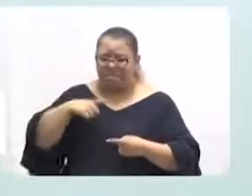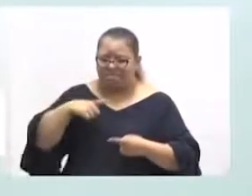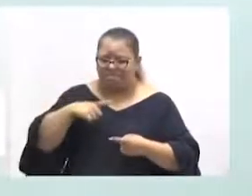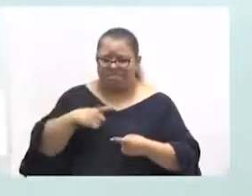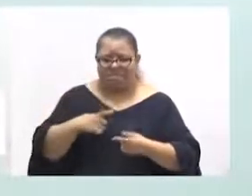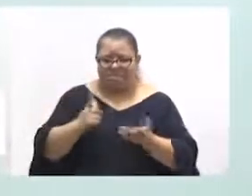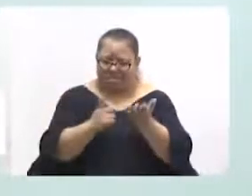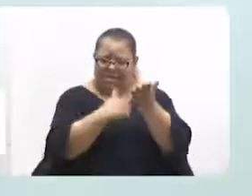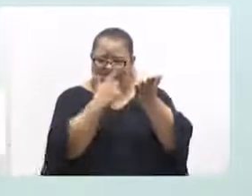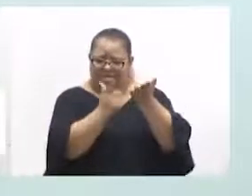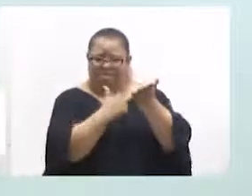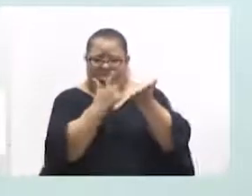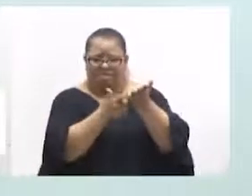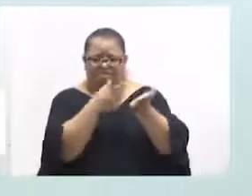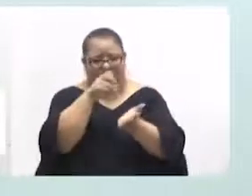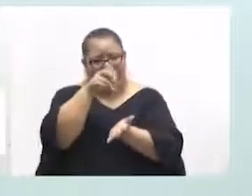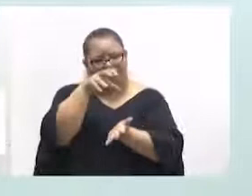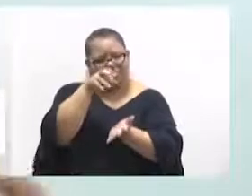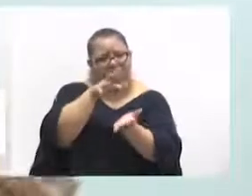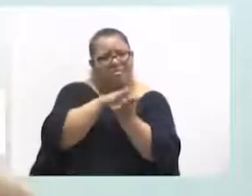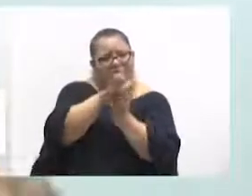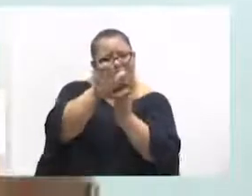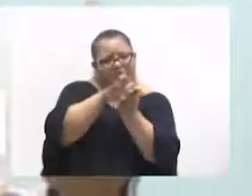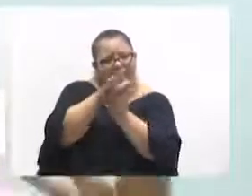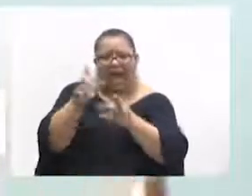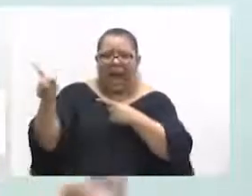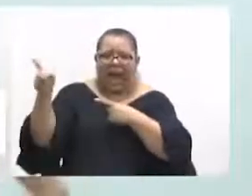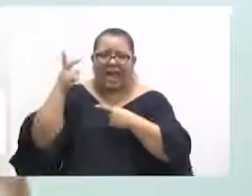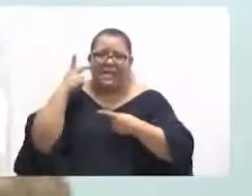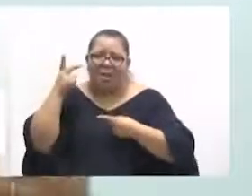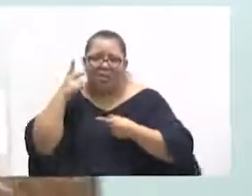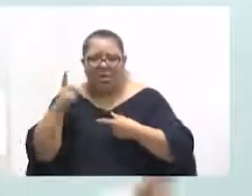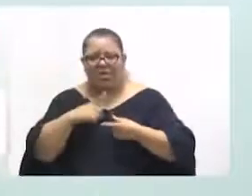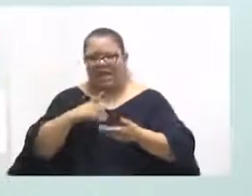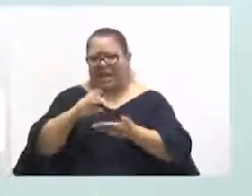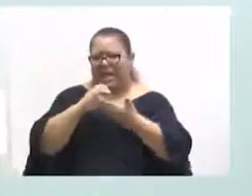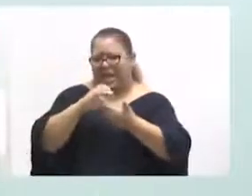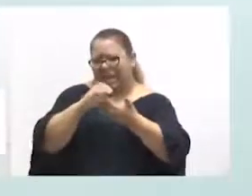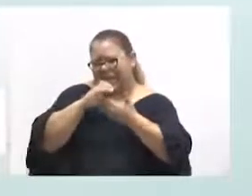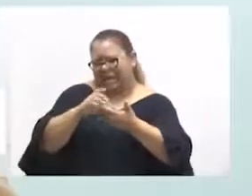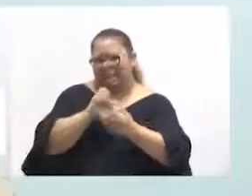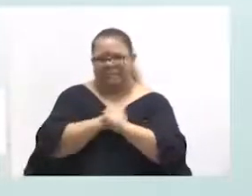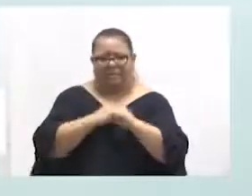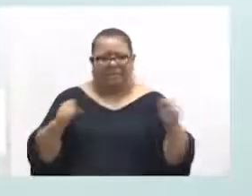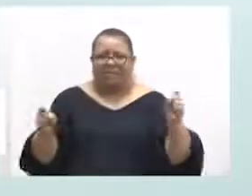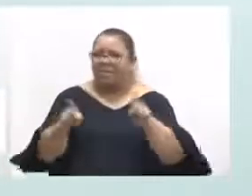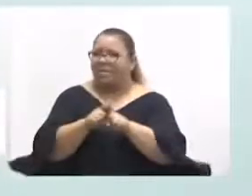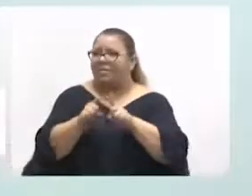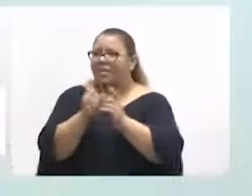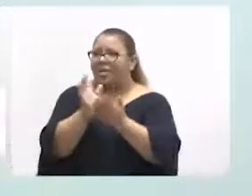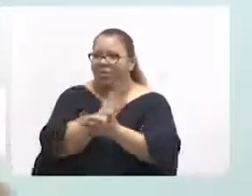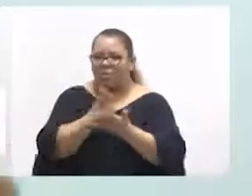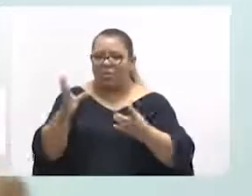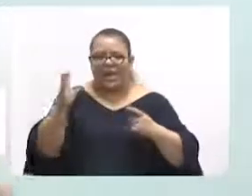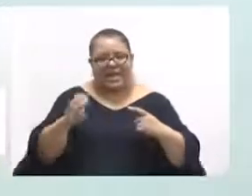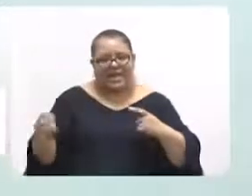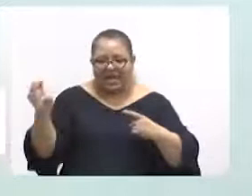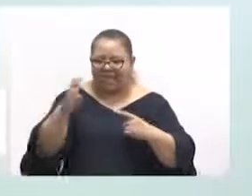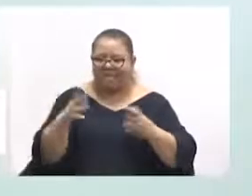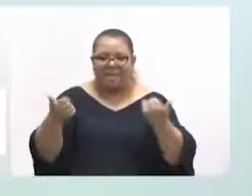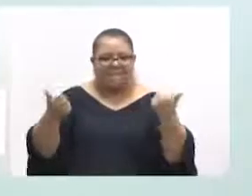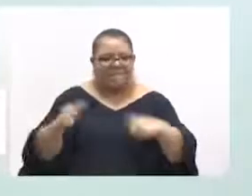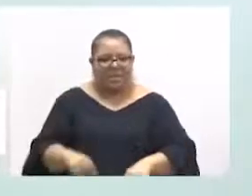é uma questão só de a gente falar Ah, São Paulo tem uma receita grande, mas tem estados com receita muito